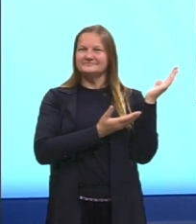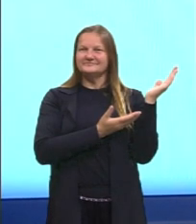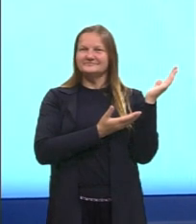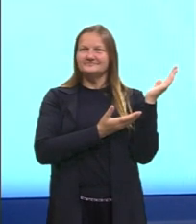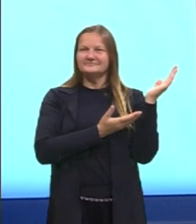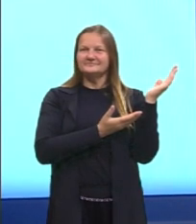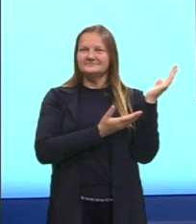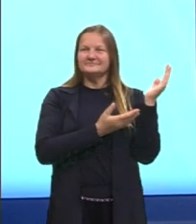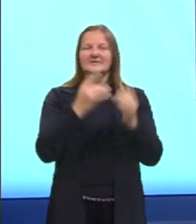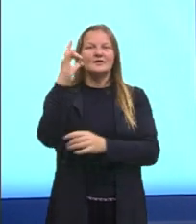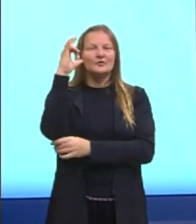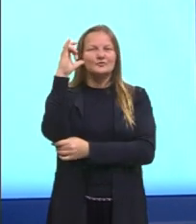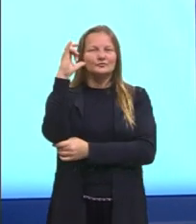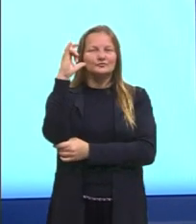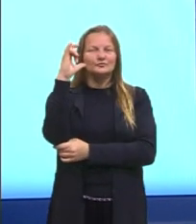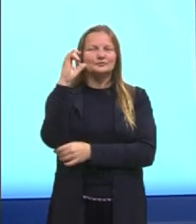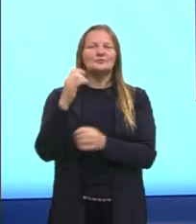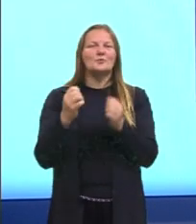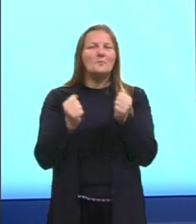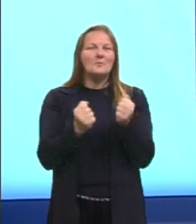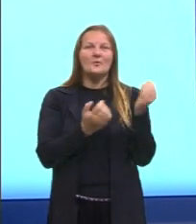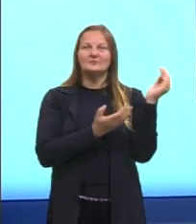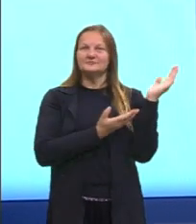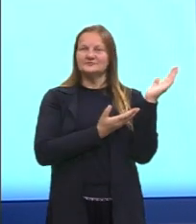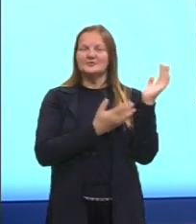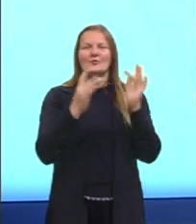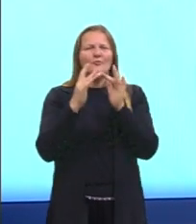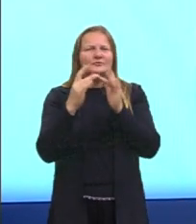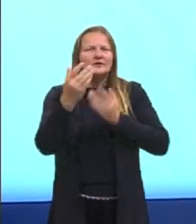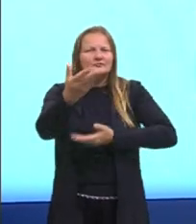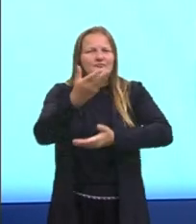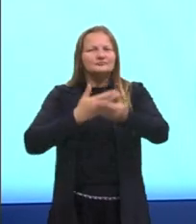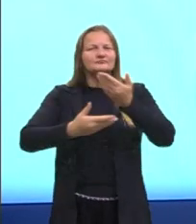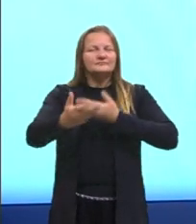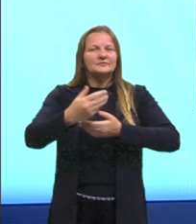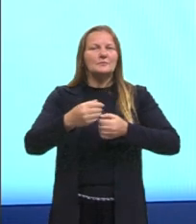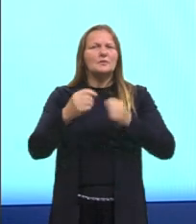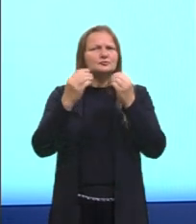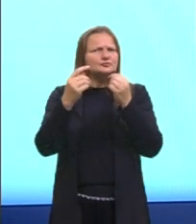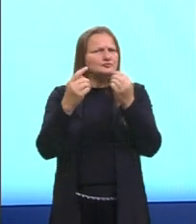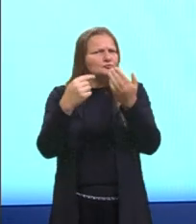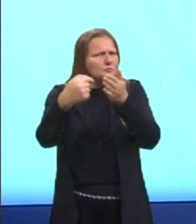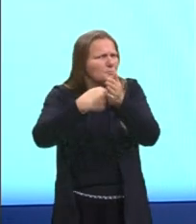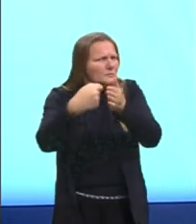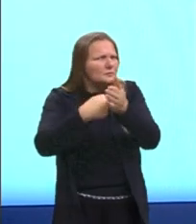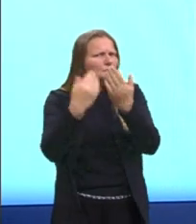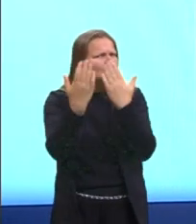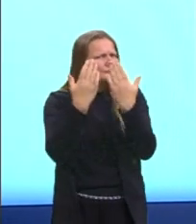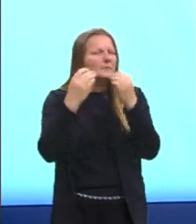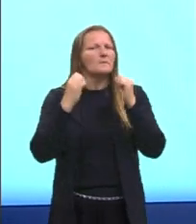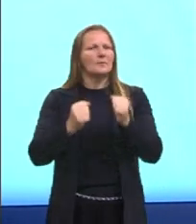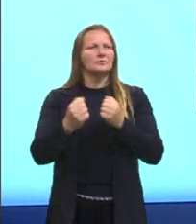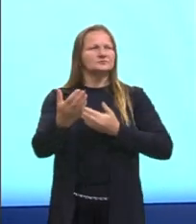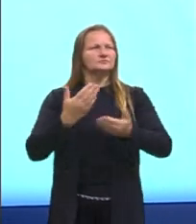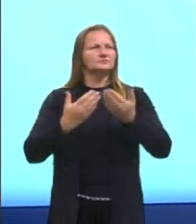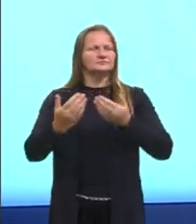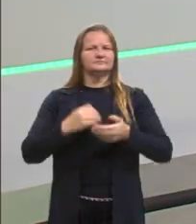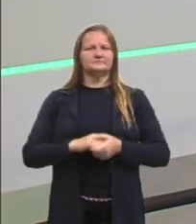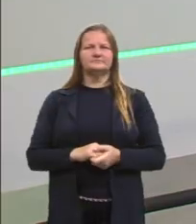para que tu possa entrar em contato, fazer alguma contribuição, tirar dúvidas. A gente está à disposição.